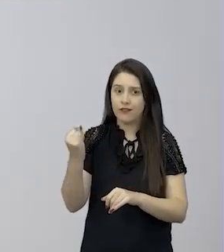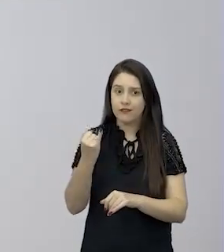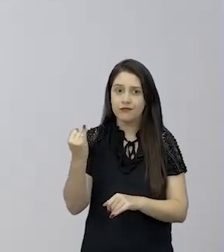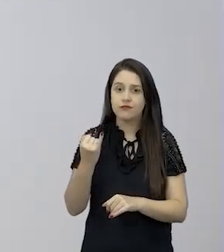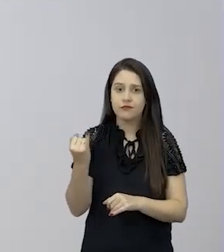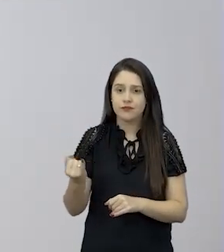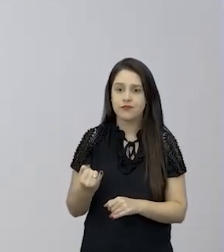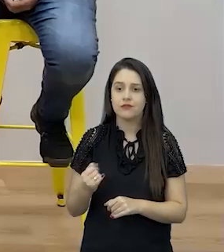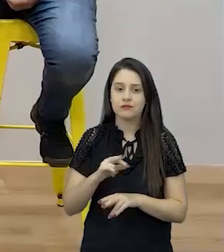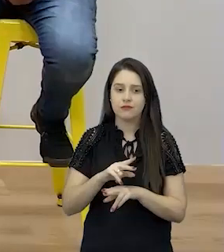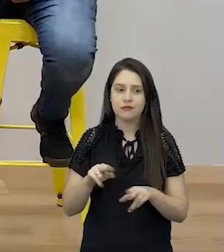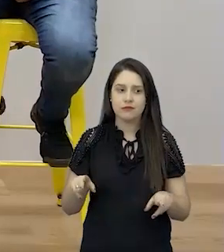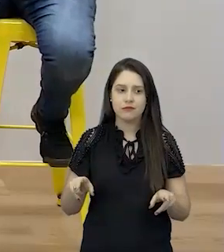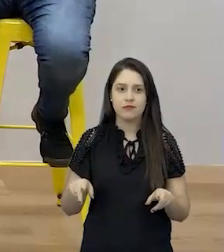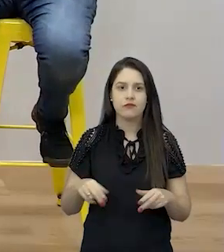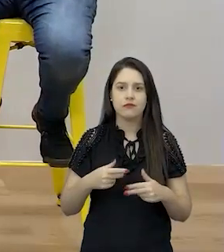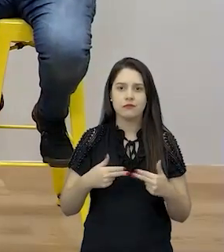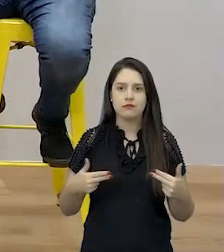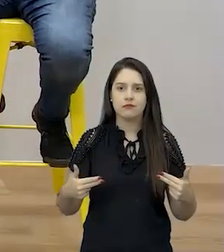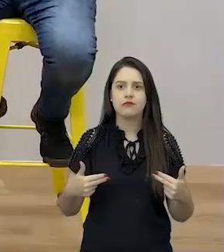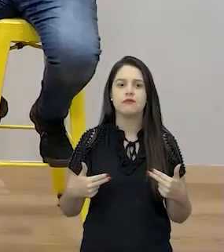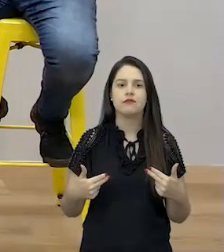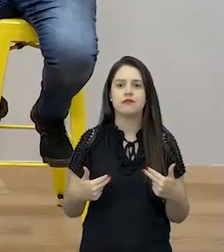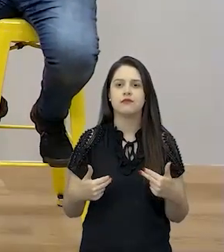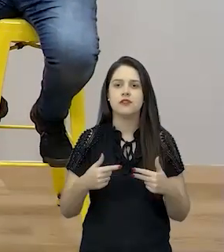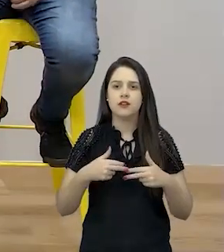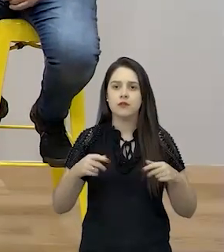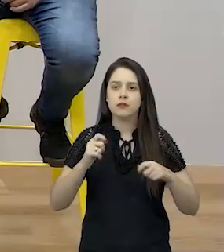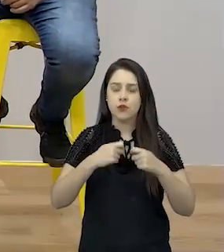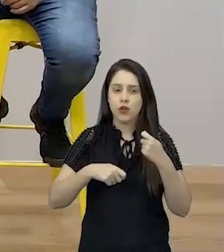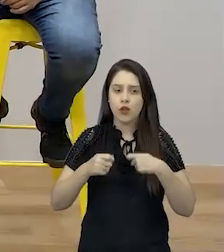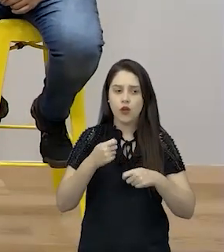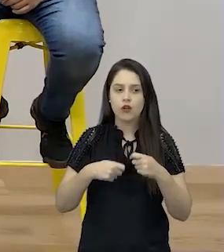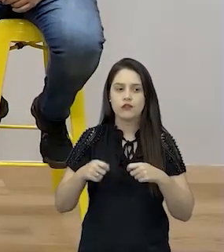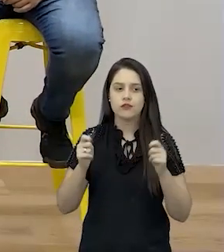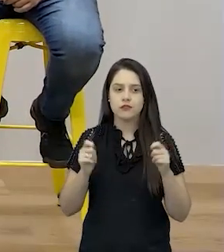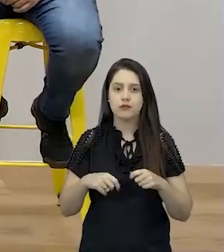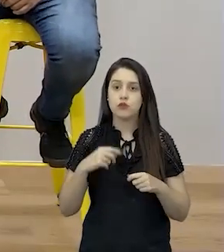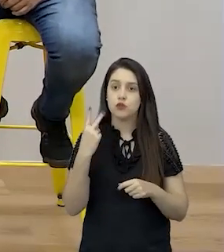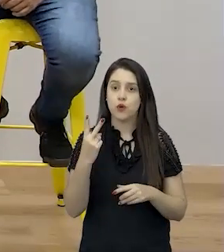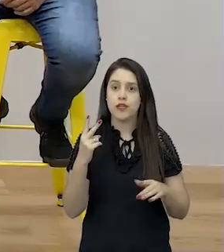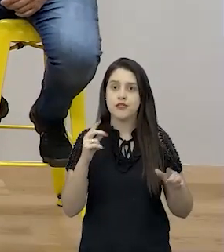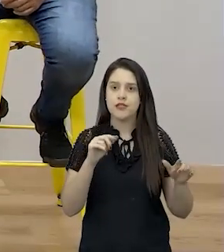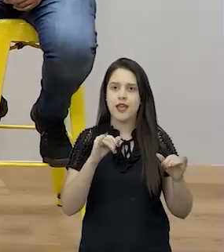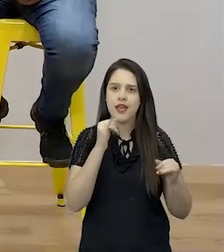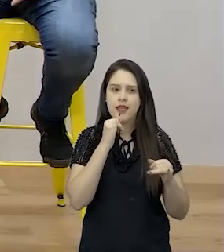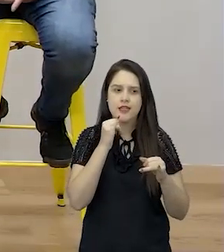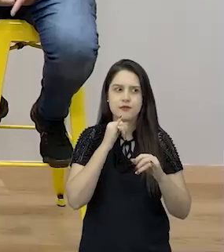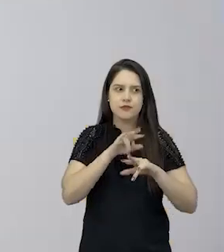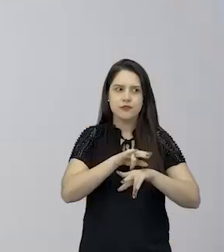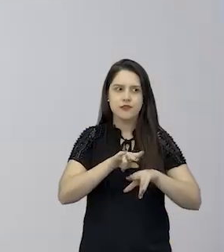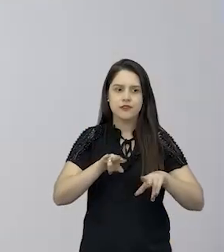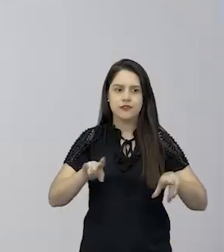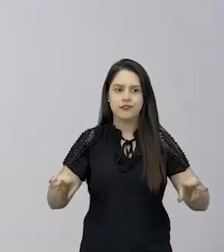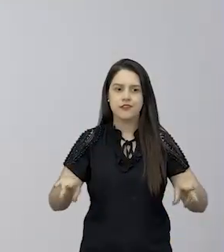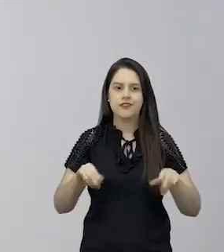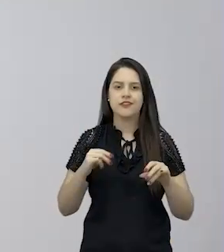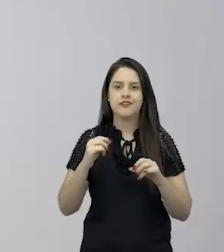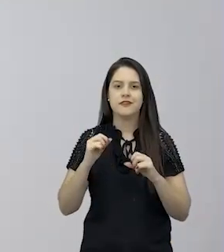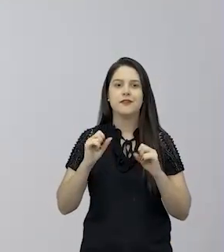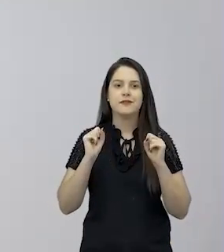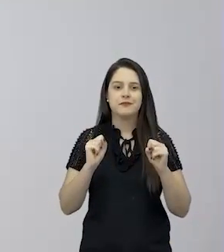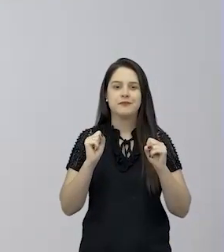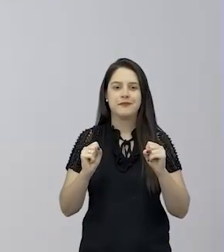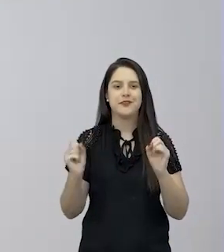quilombolas também, É, os quilombolas. E a gente está falando só de dois exemplos, tá, pessoal? Existem vários outros exemplos aí que a gente